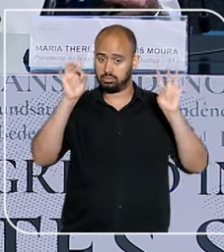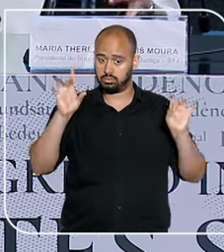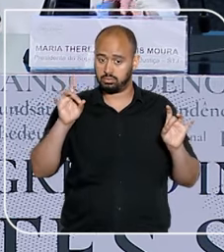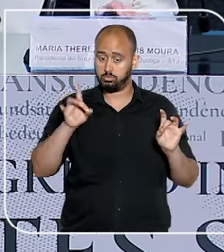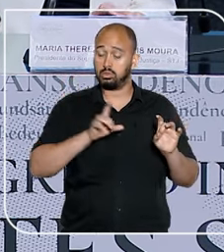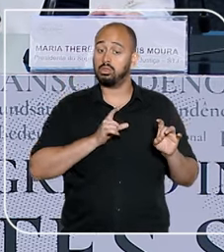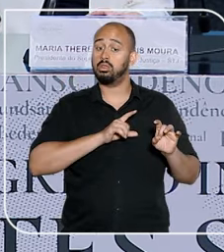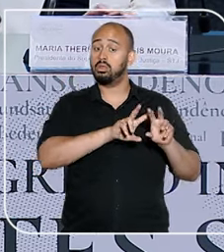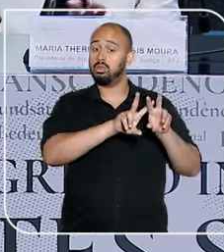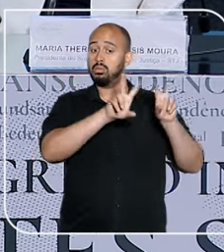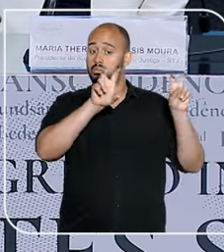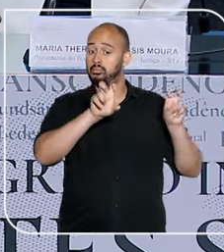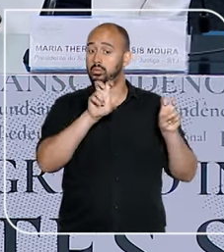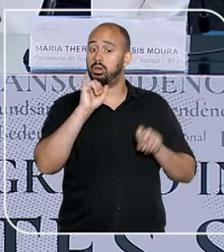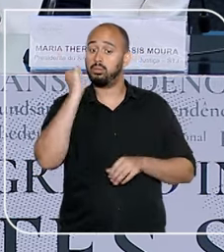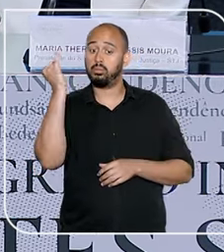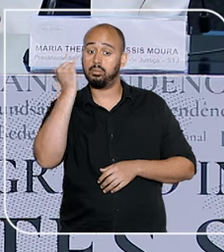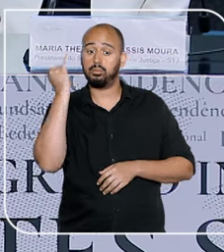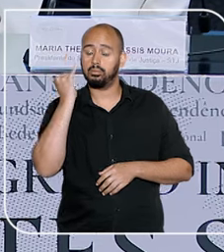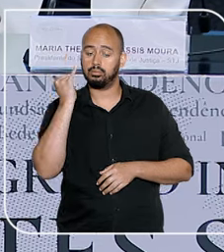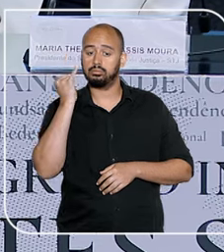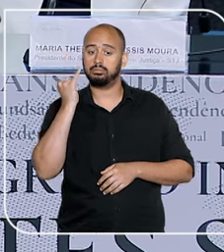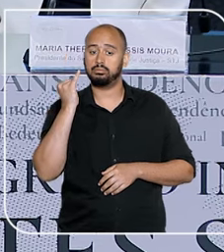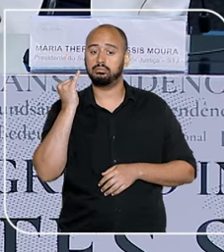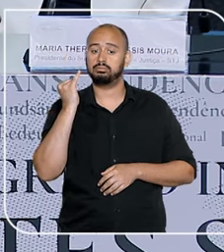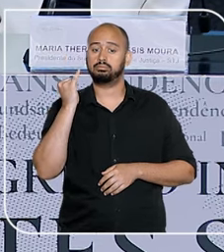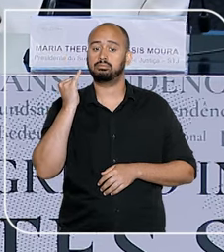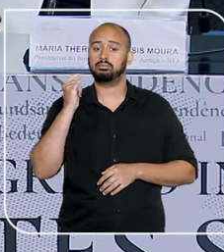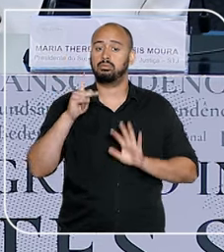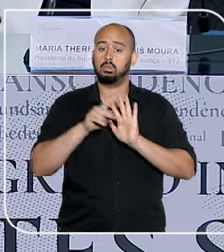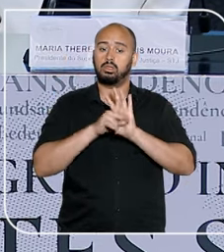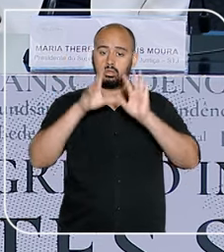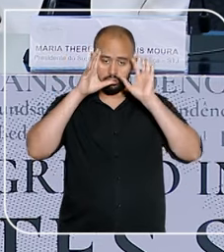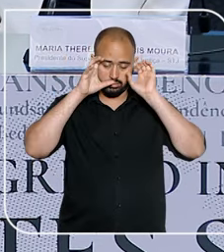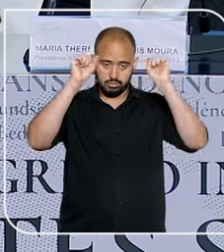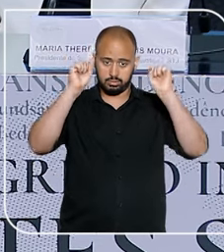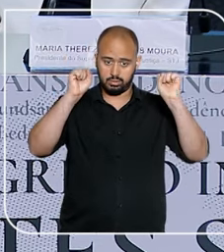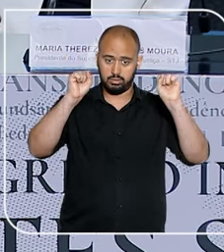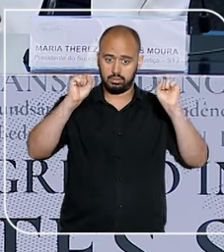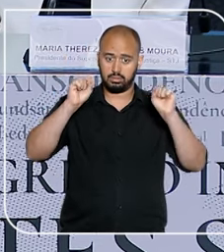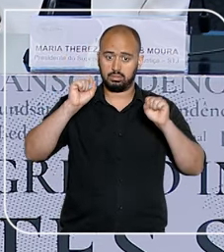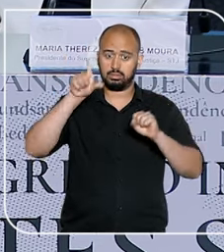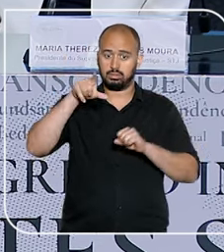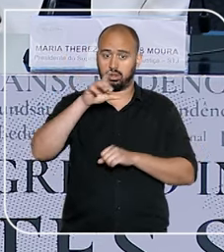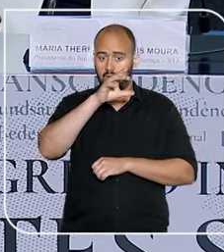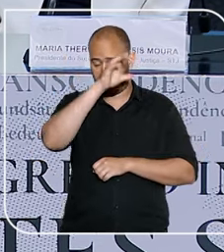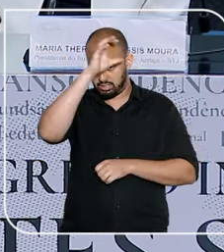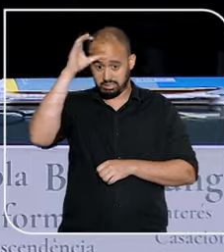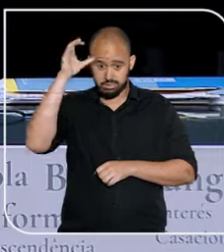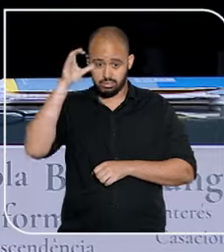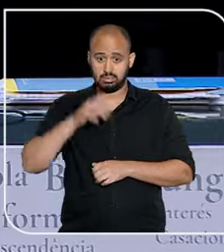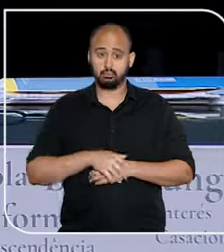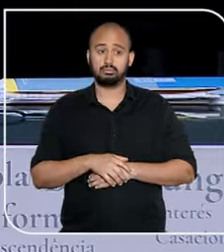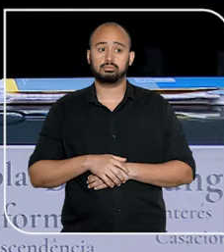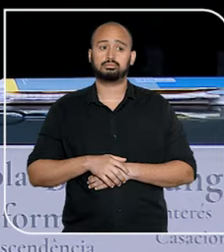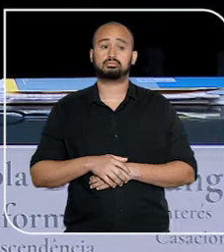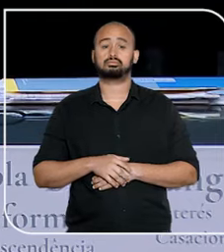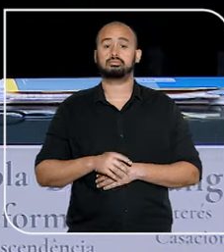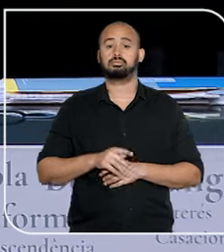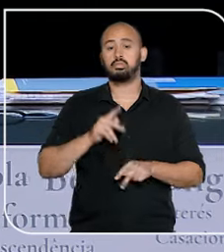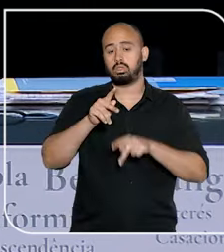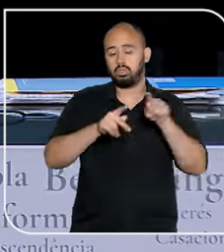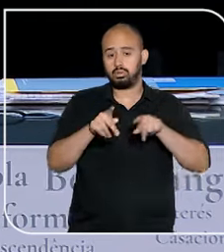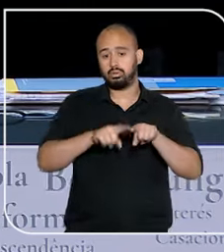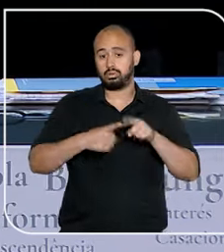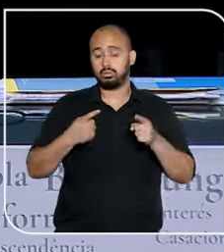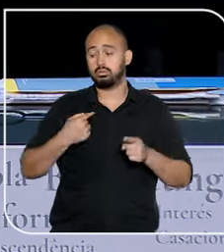especial, um tema de extrema importância para o Tribunal da Cidadania. Na palestra inaugural,